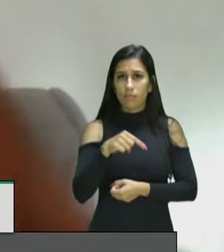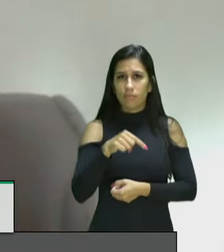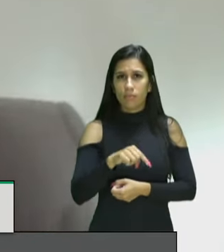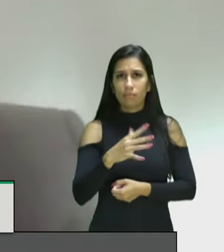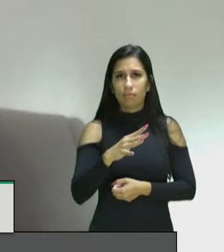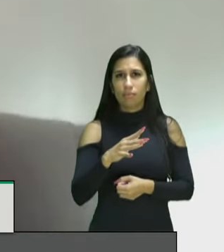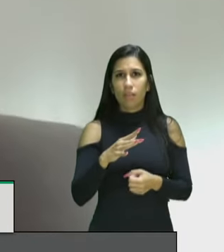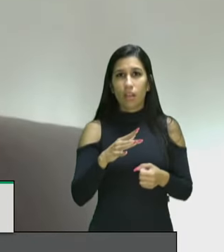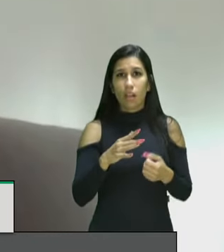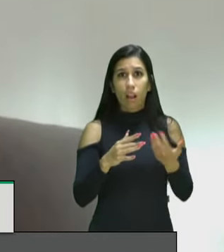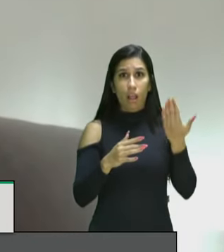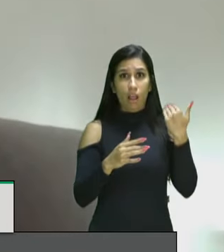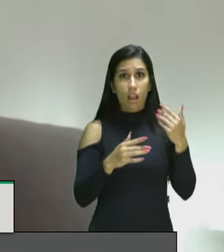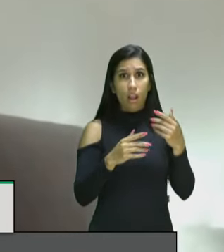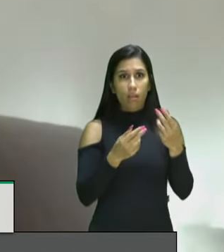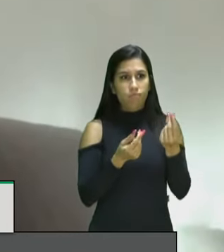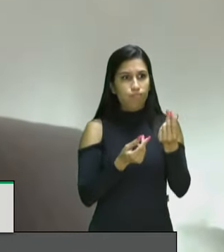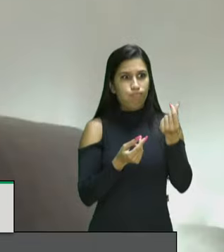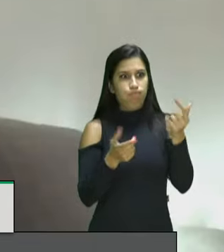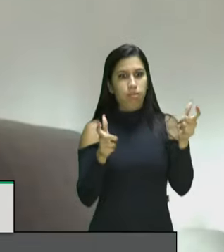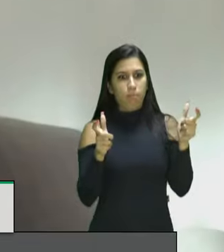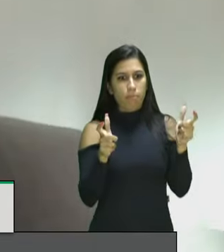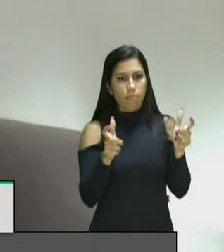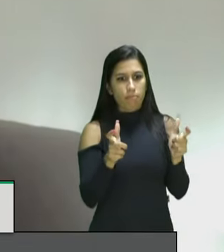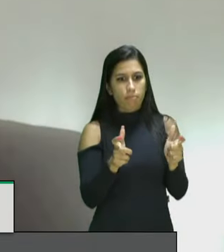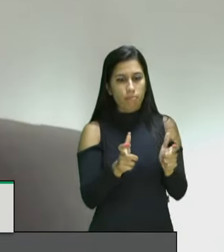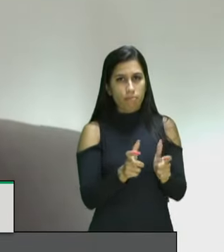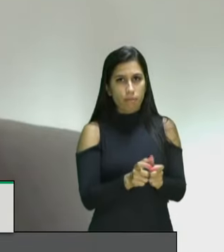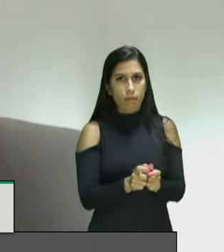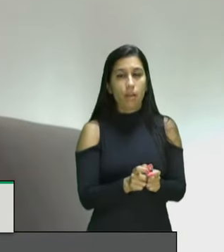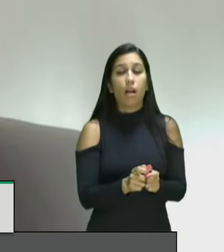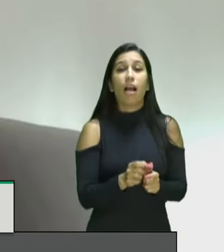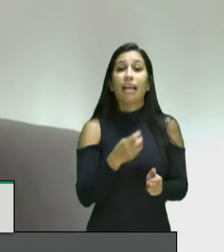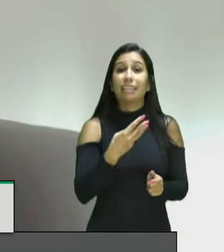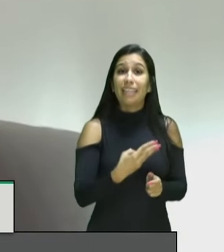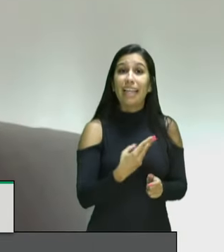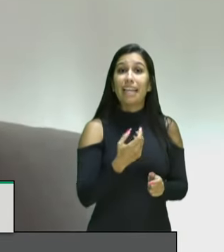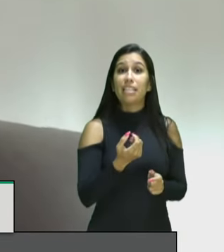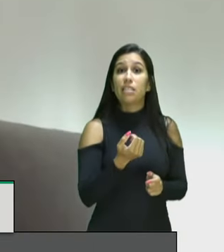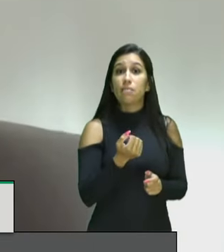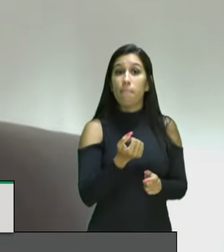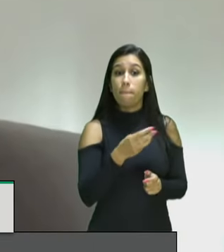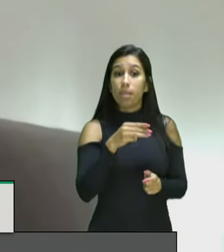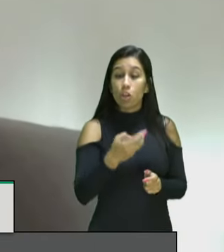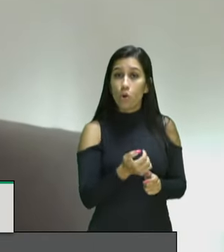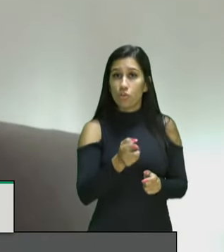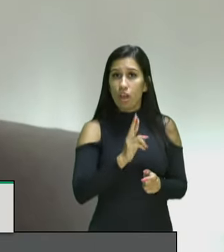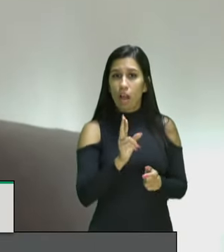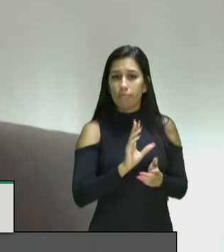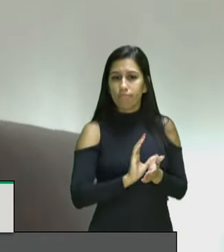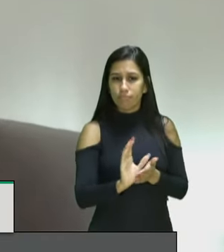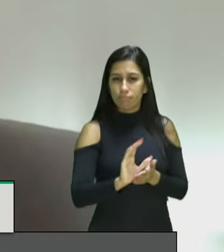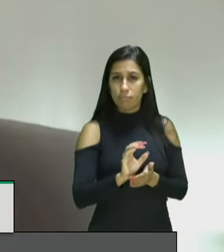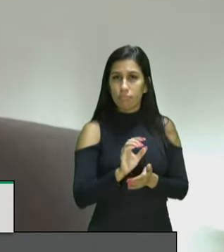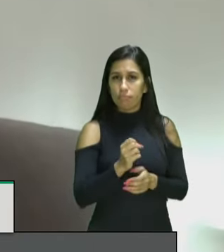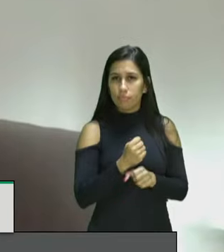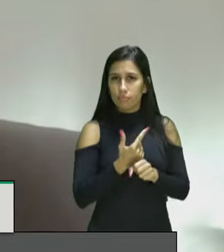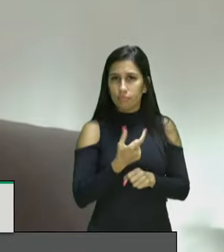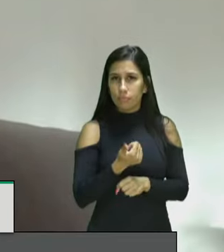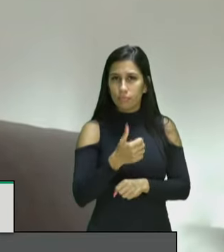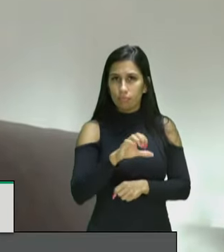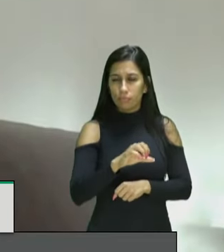aproximadamente 23 milhões em 2014 para 3 milhões em 2019 dizer que a CNP